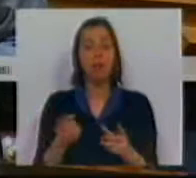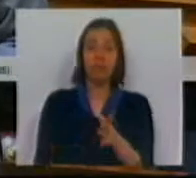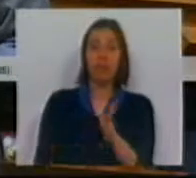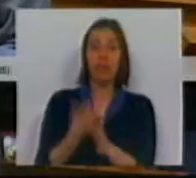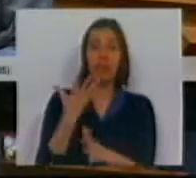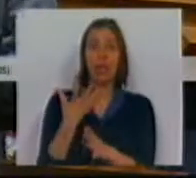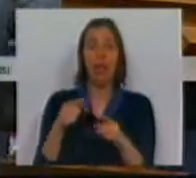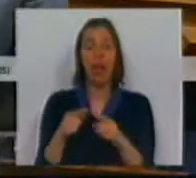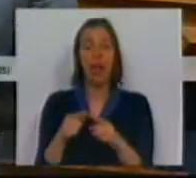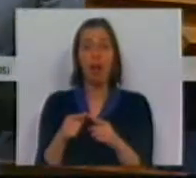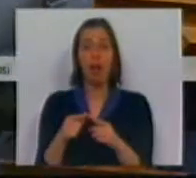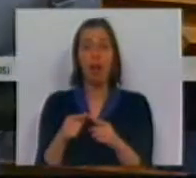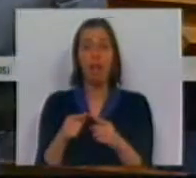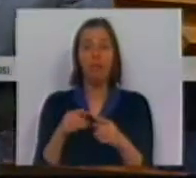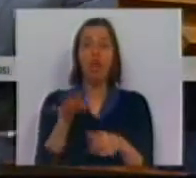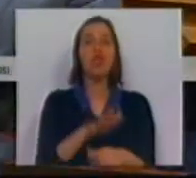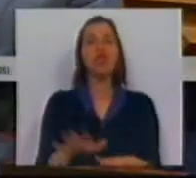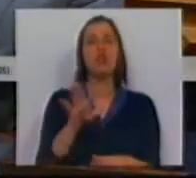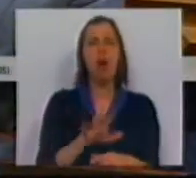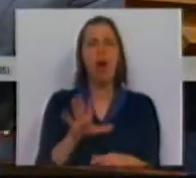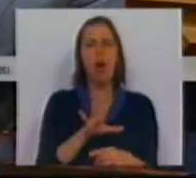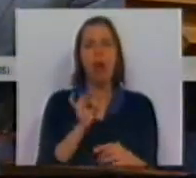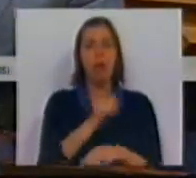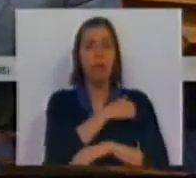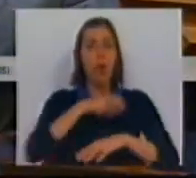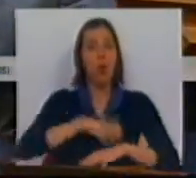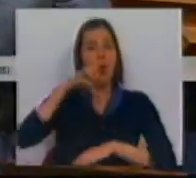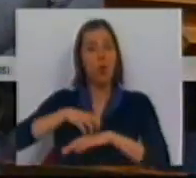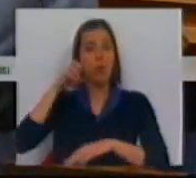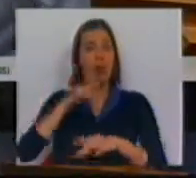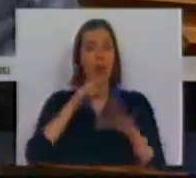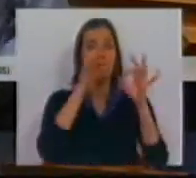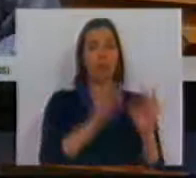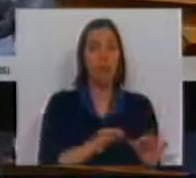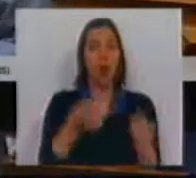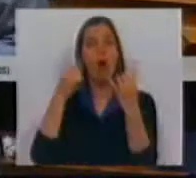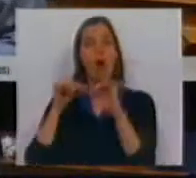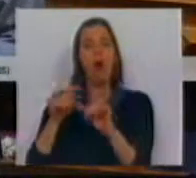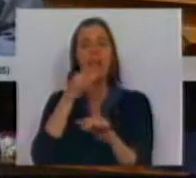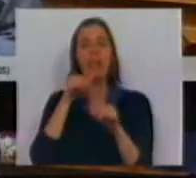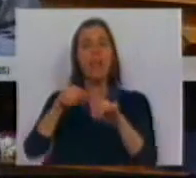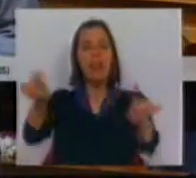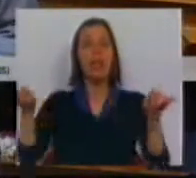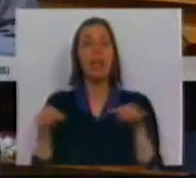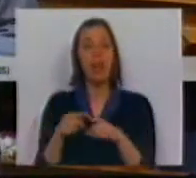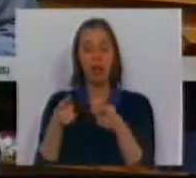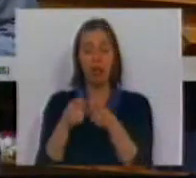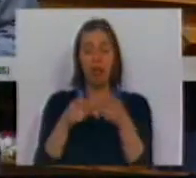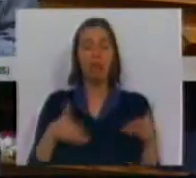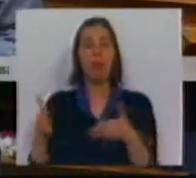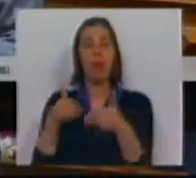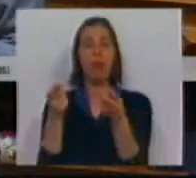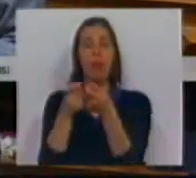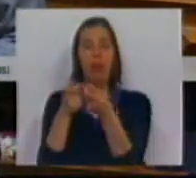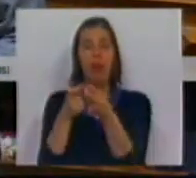criados, por um lado, para as zonas urbanas consolidadas, por outro lado, para terrenos nas margens dos cursos de